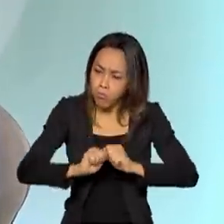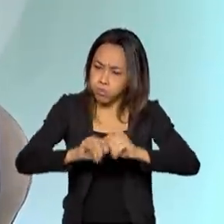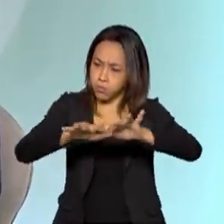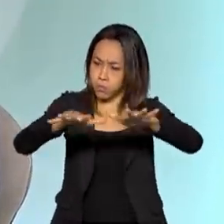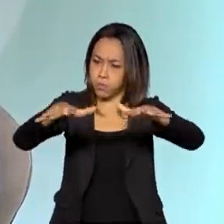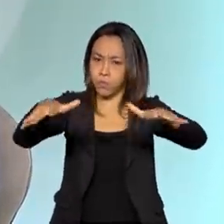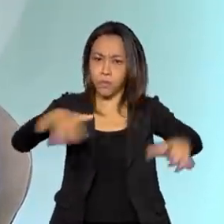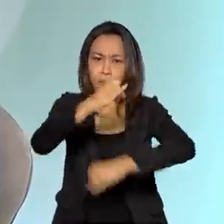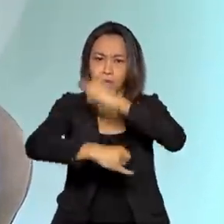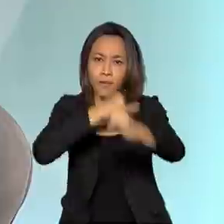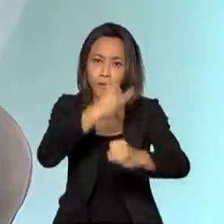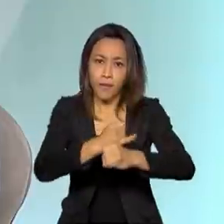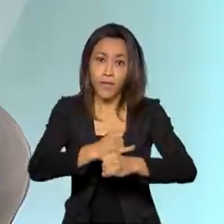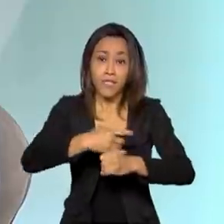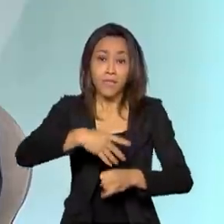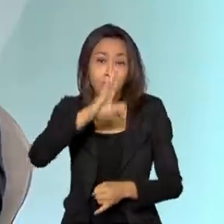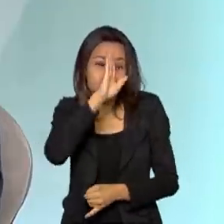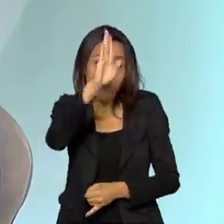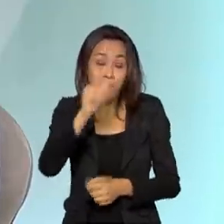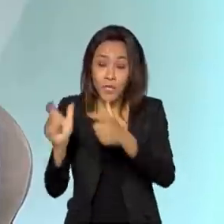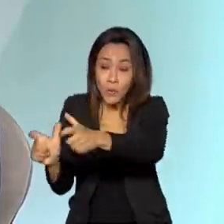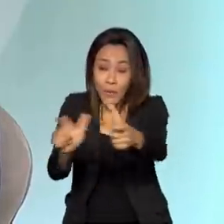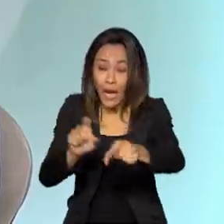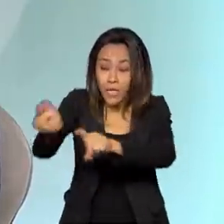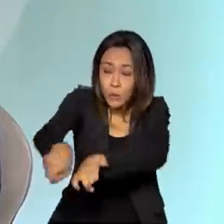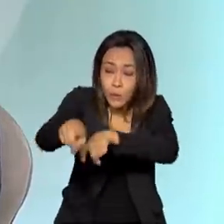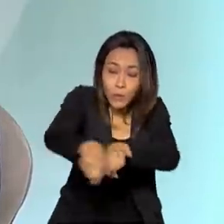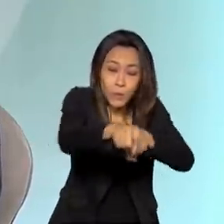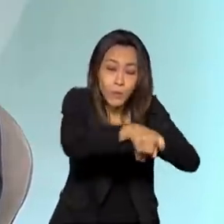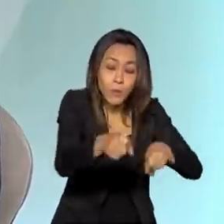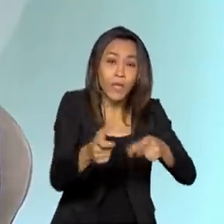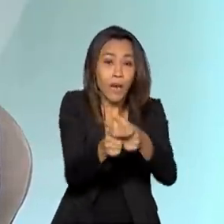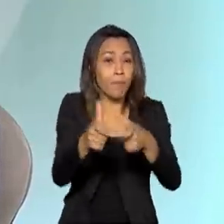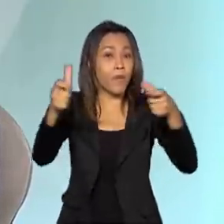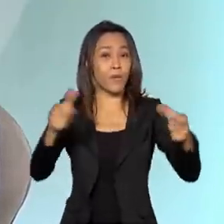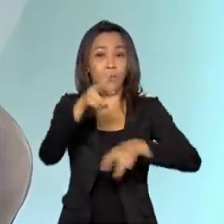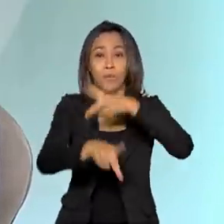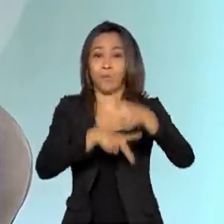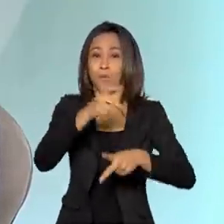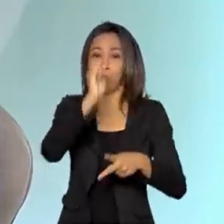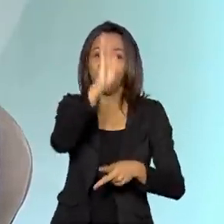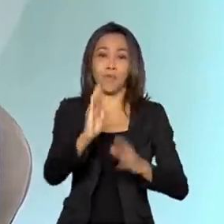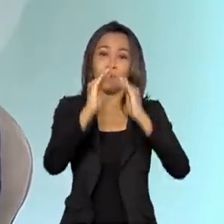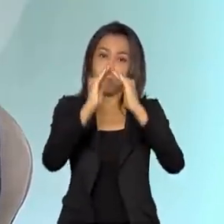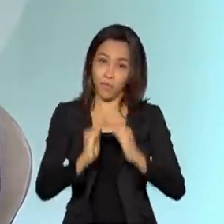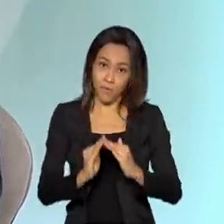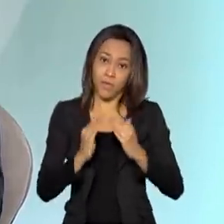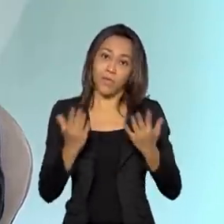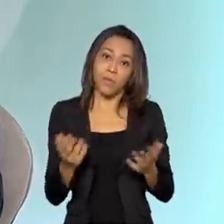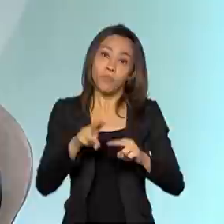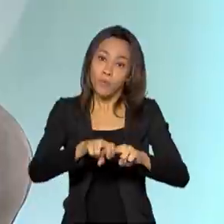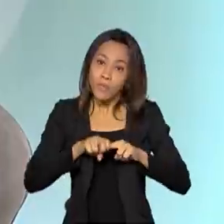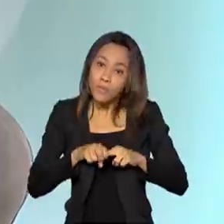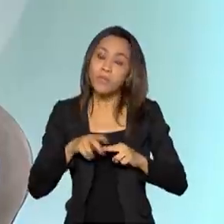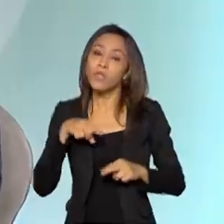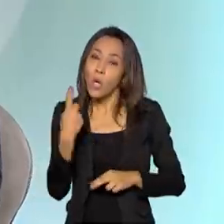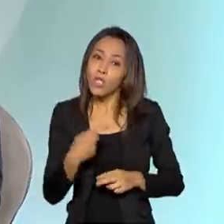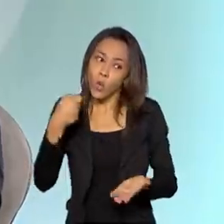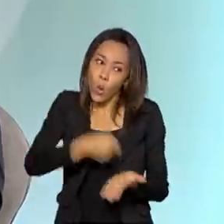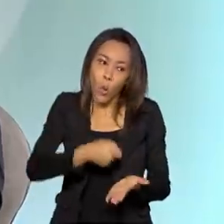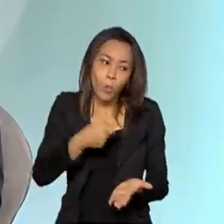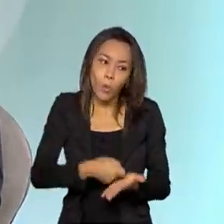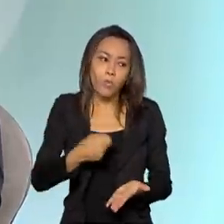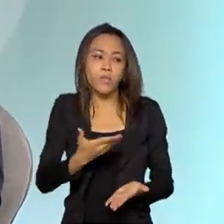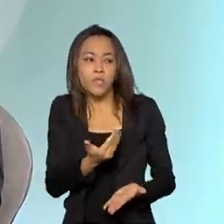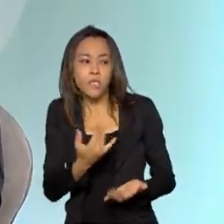no Brasil, inclusive para as áreas mais rurais, onde residem muitos brasileiros. É por isso também que a gente está exigindo compromissos de fibra ótica,